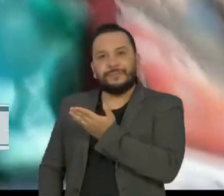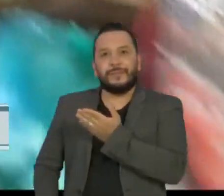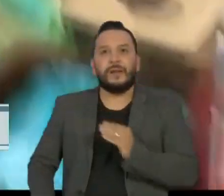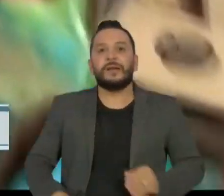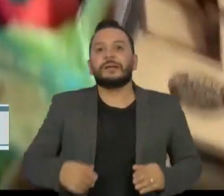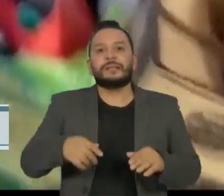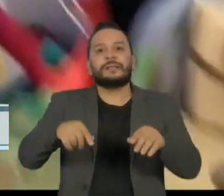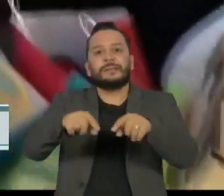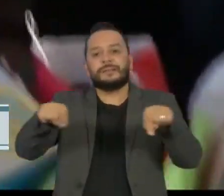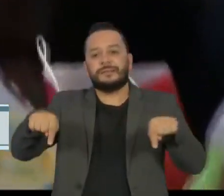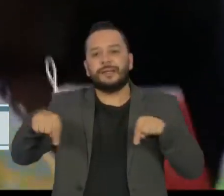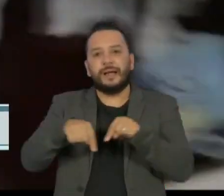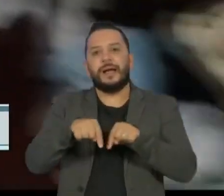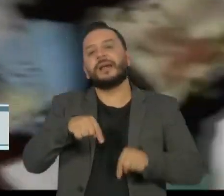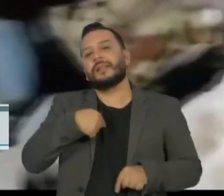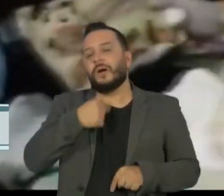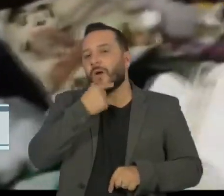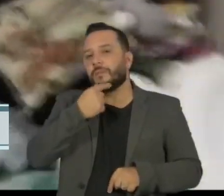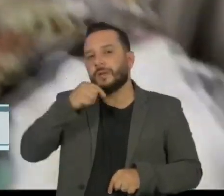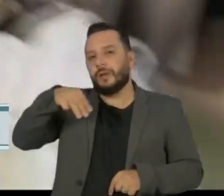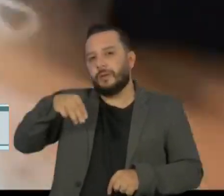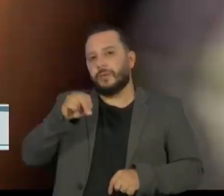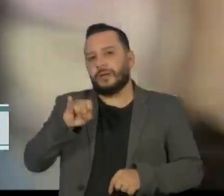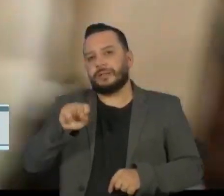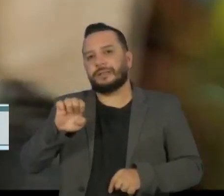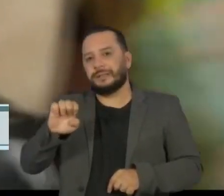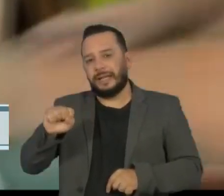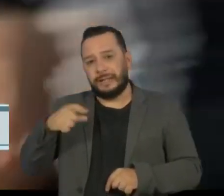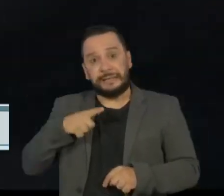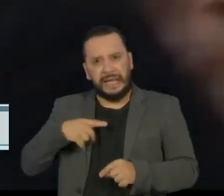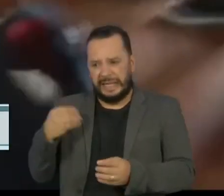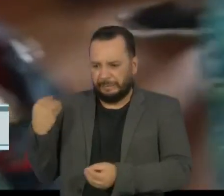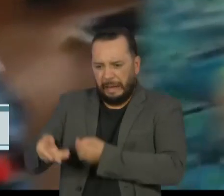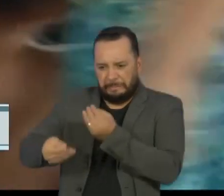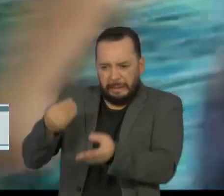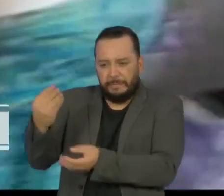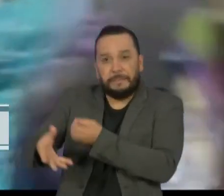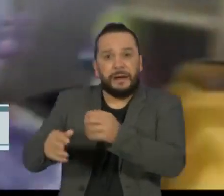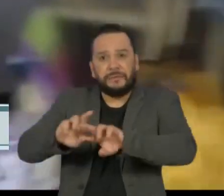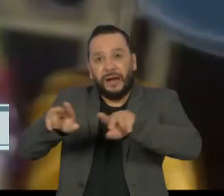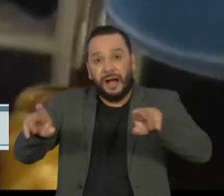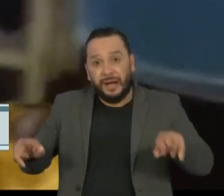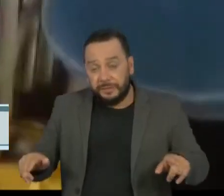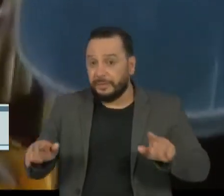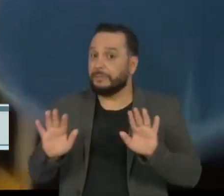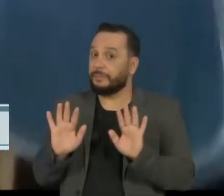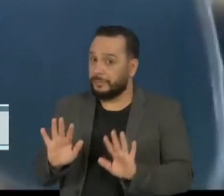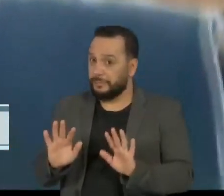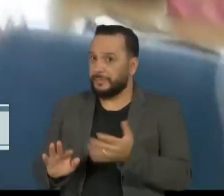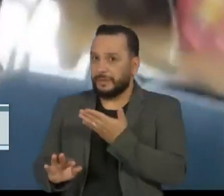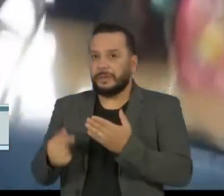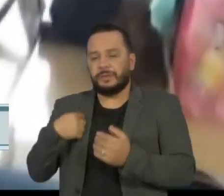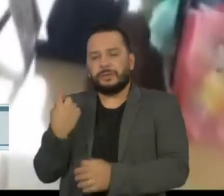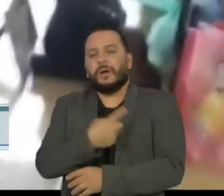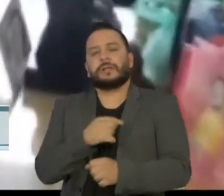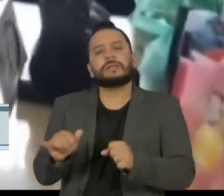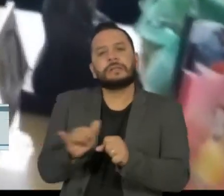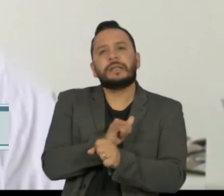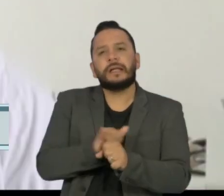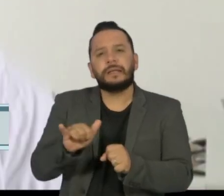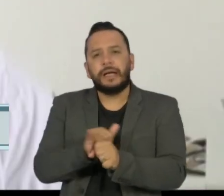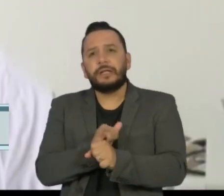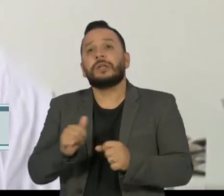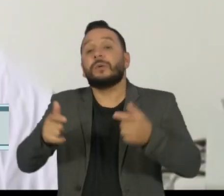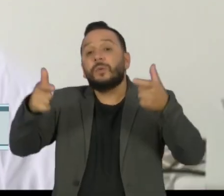está lotada de doações, mas todas já passaram por uma quarentena até chegar aqui. Nós adotamos um ponto de